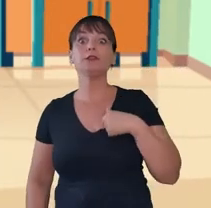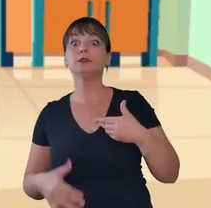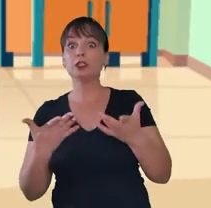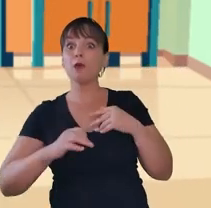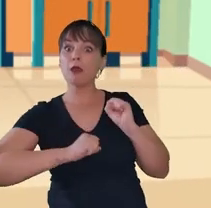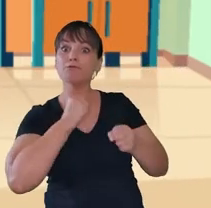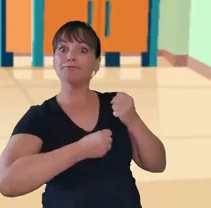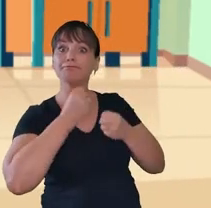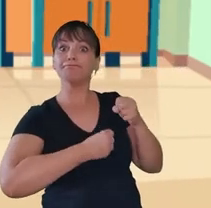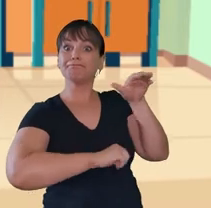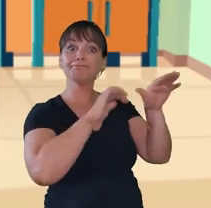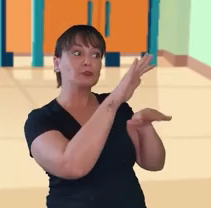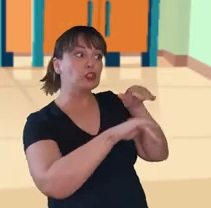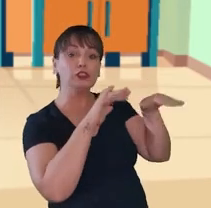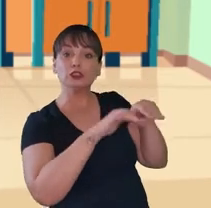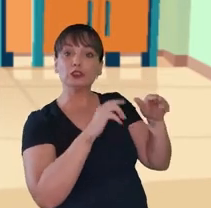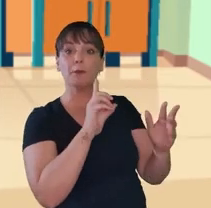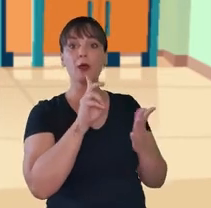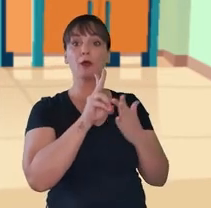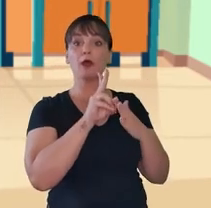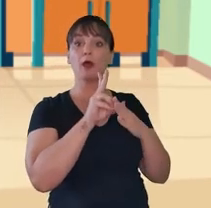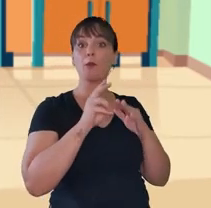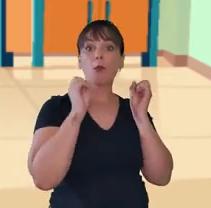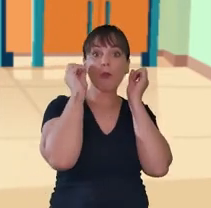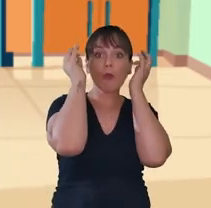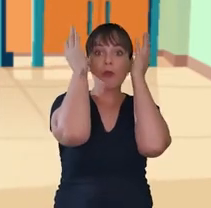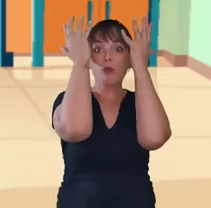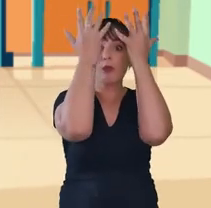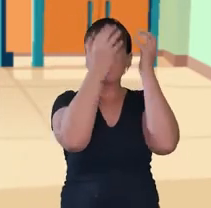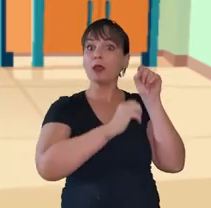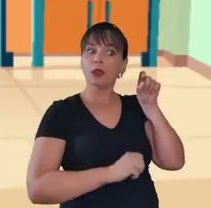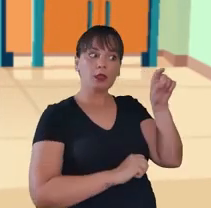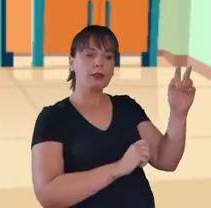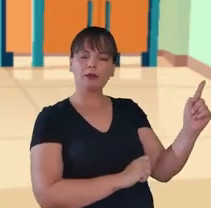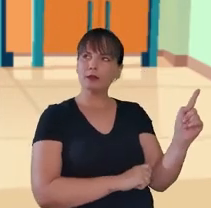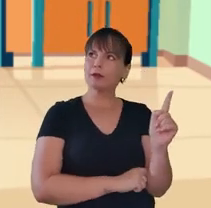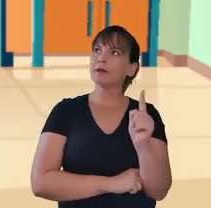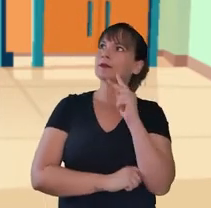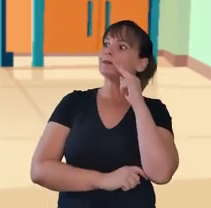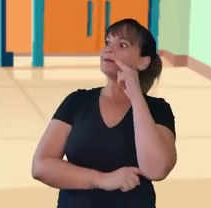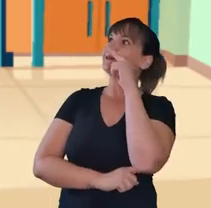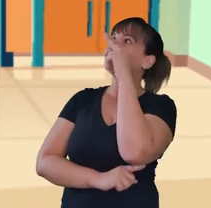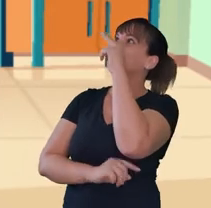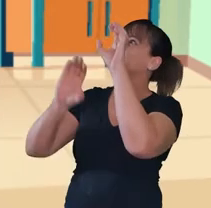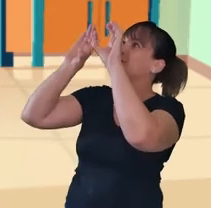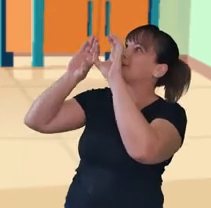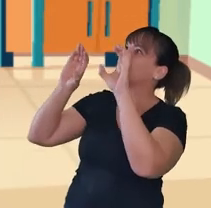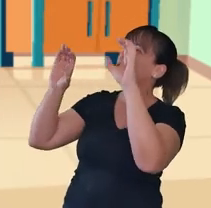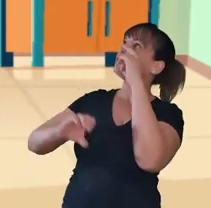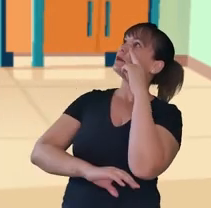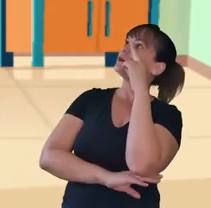ele foi chamar o pajé, de tão curioso que ficou. O pajé, ao olhar o céu